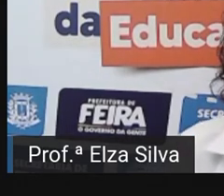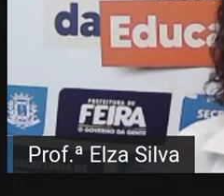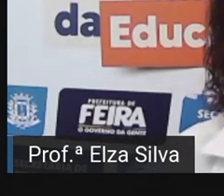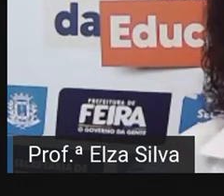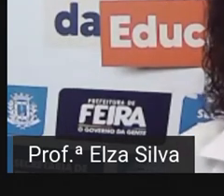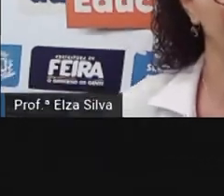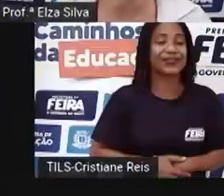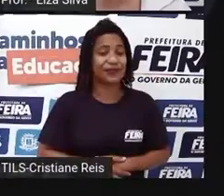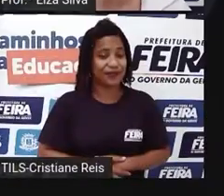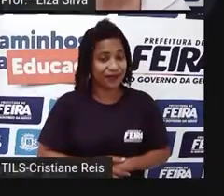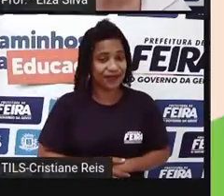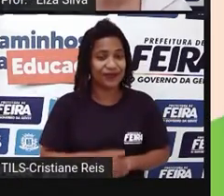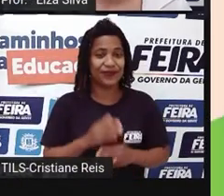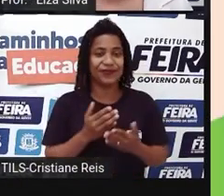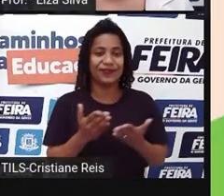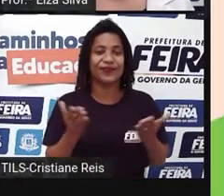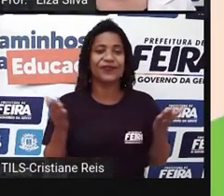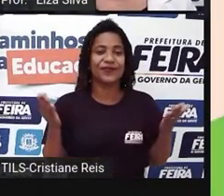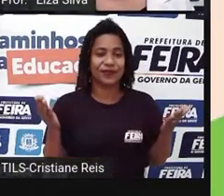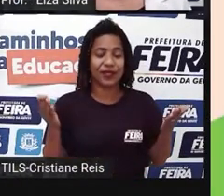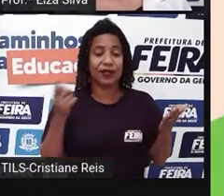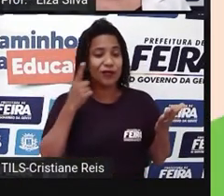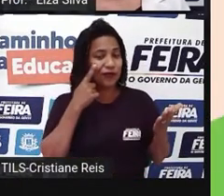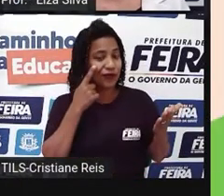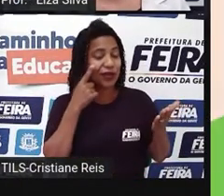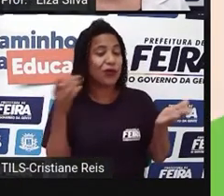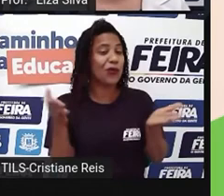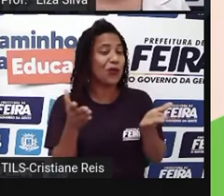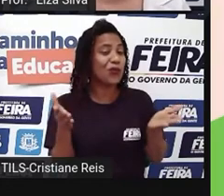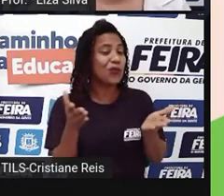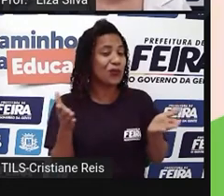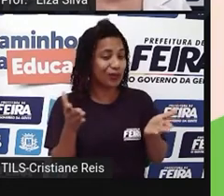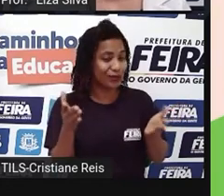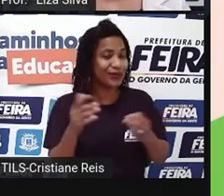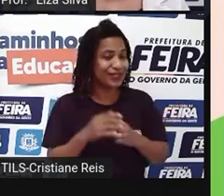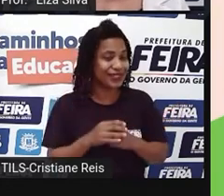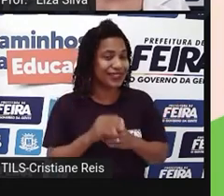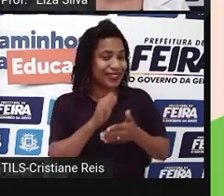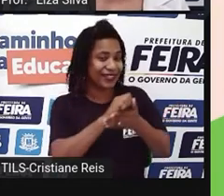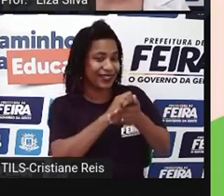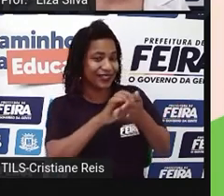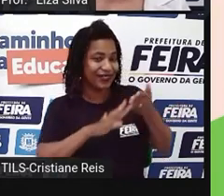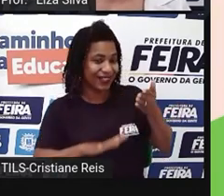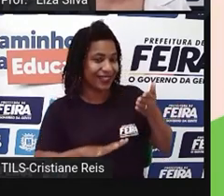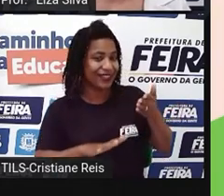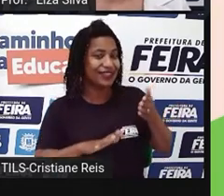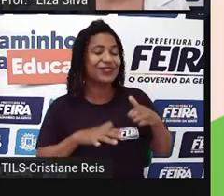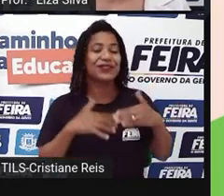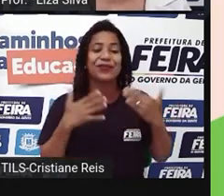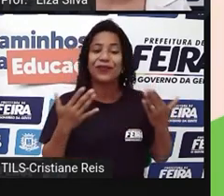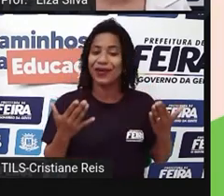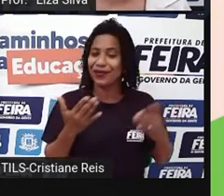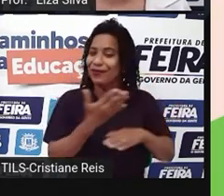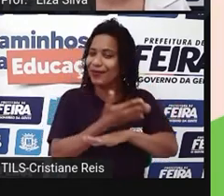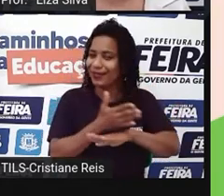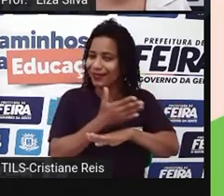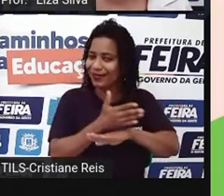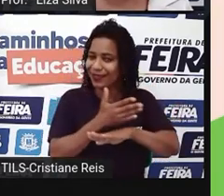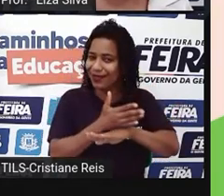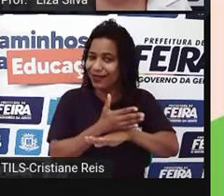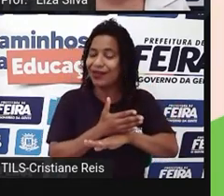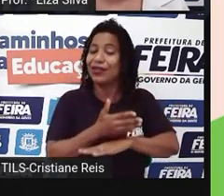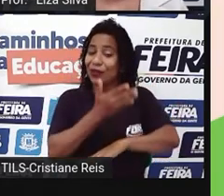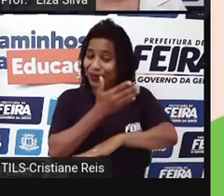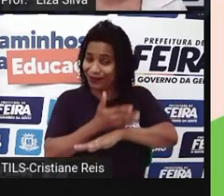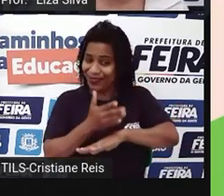E chegamos então ao desafio de nossa aula de hoje. Let's practice because you can do it. Então, vamos